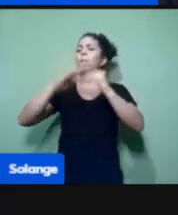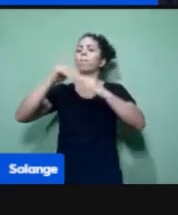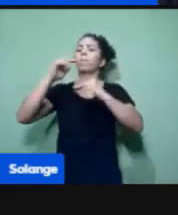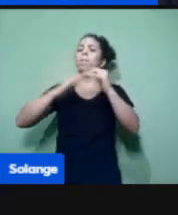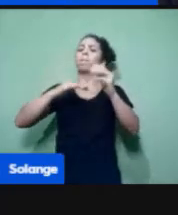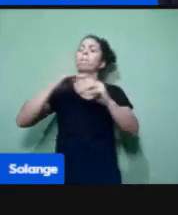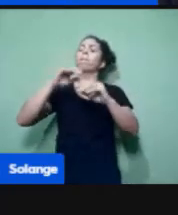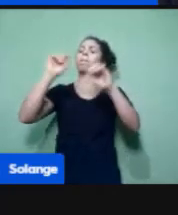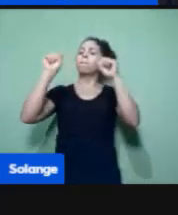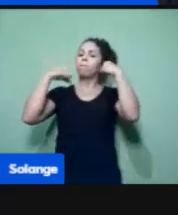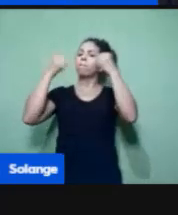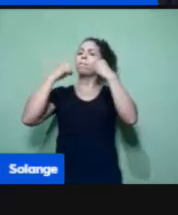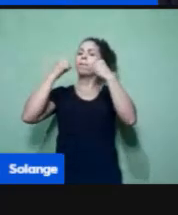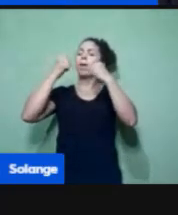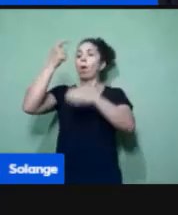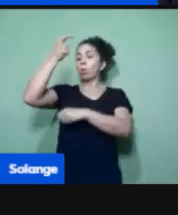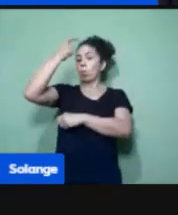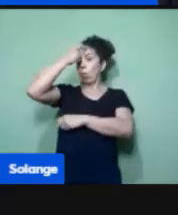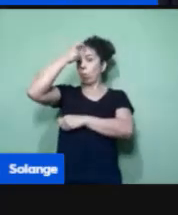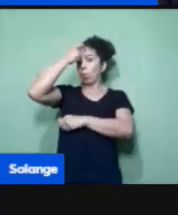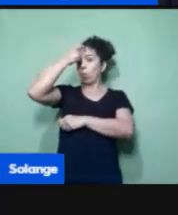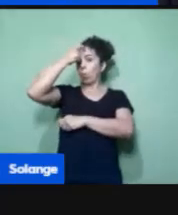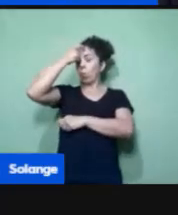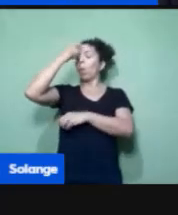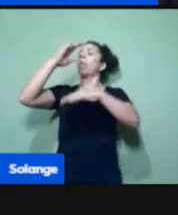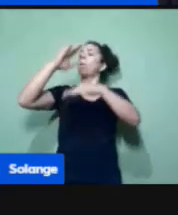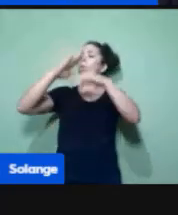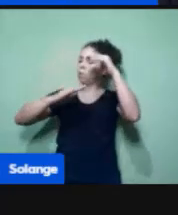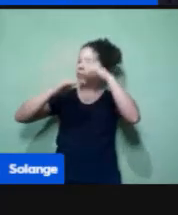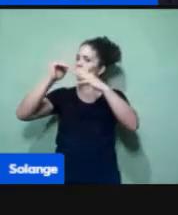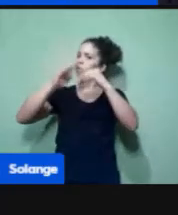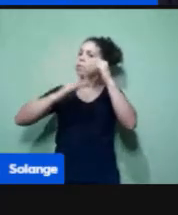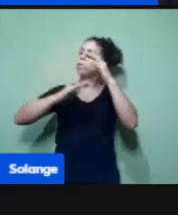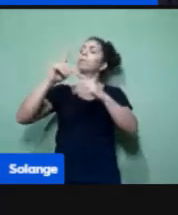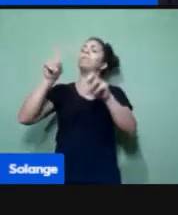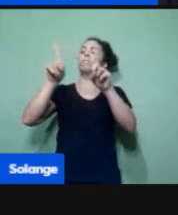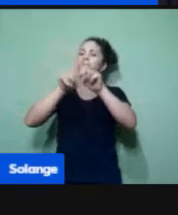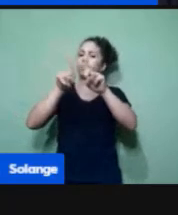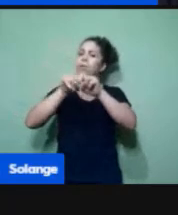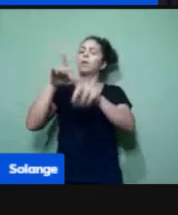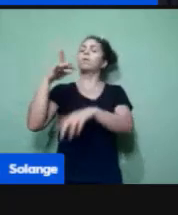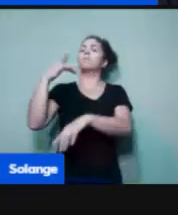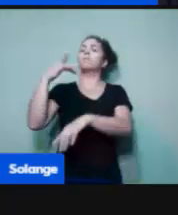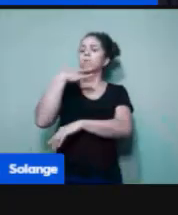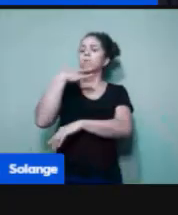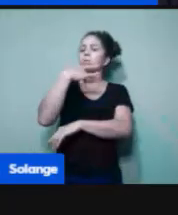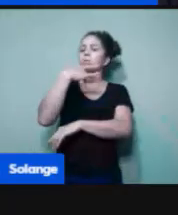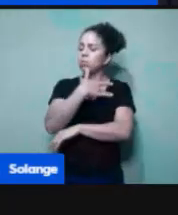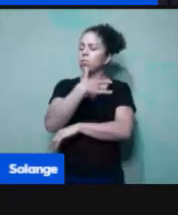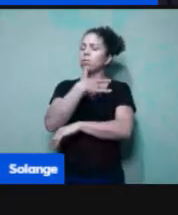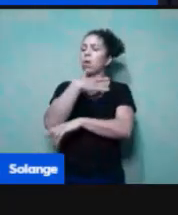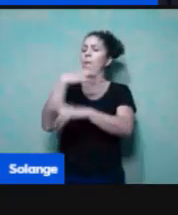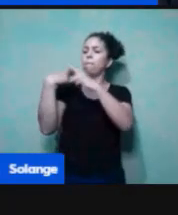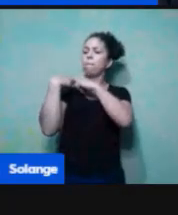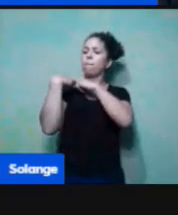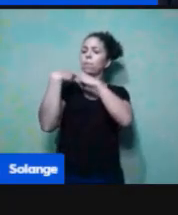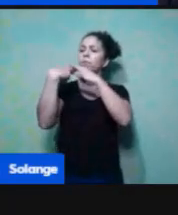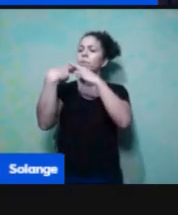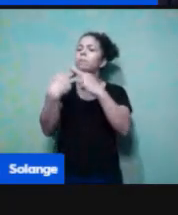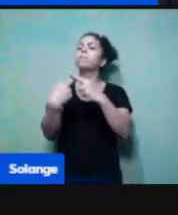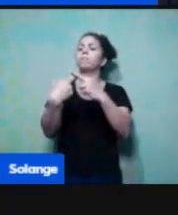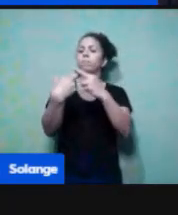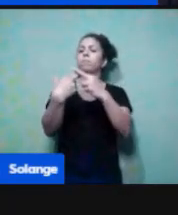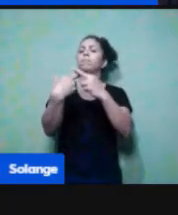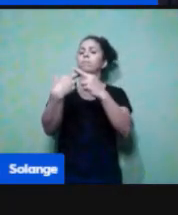consciência que somos profissionais também da saúde, e temos a responsabilidade, mais do que nunca,